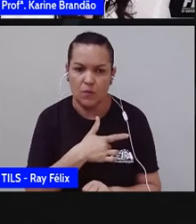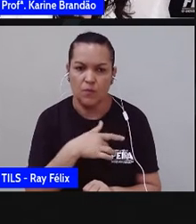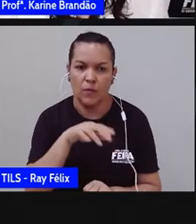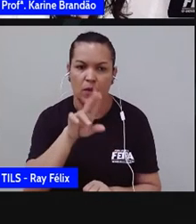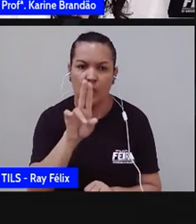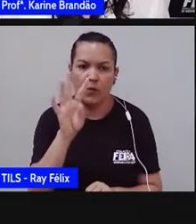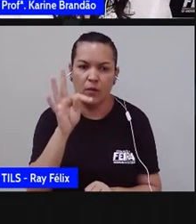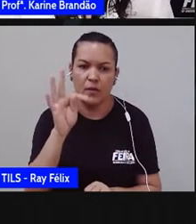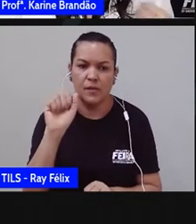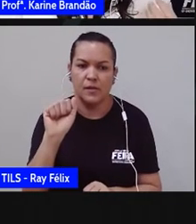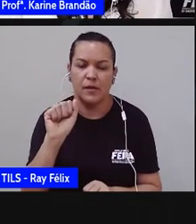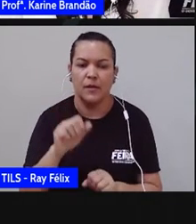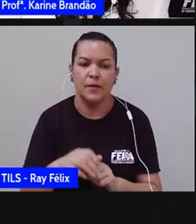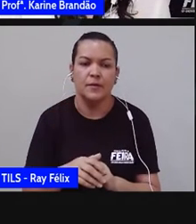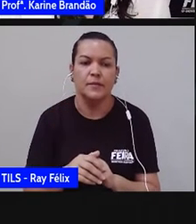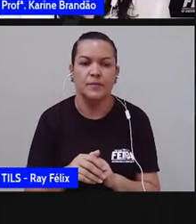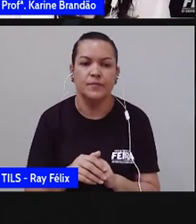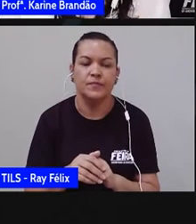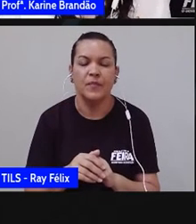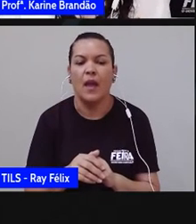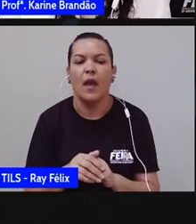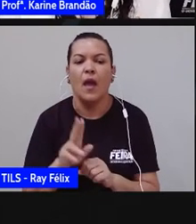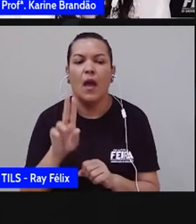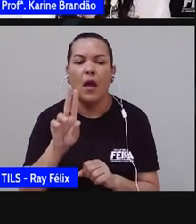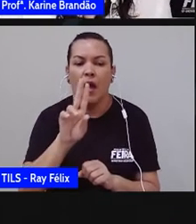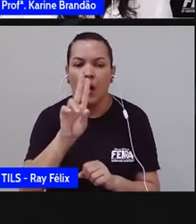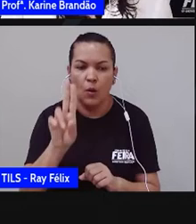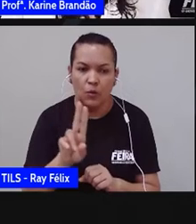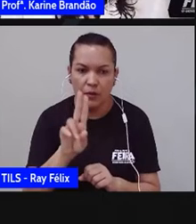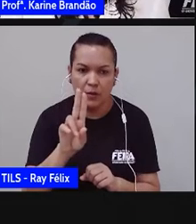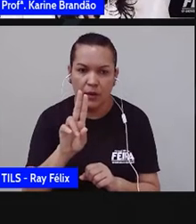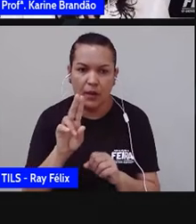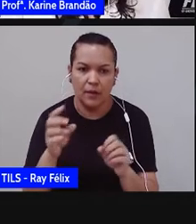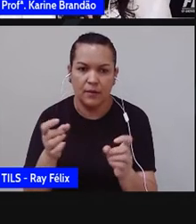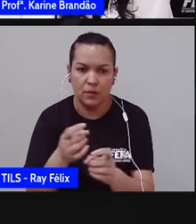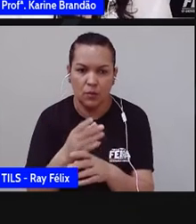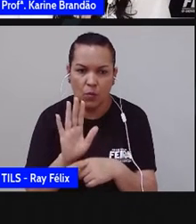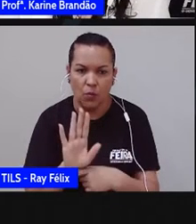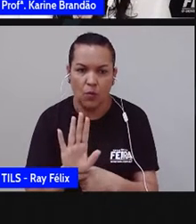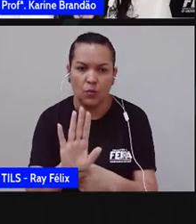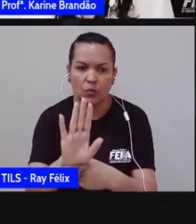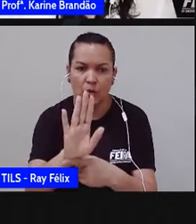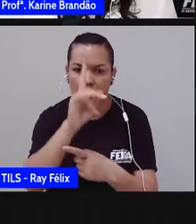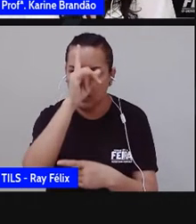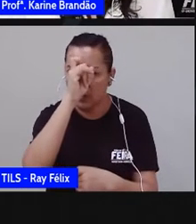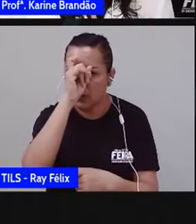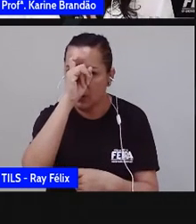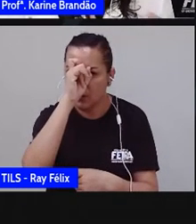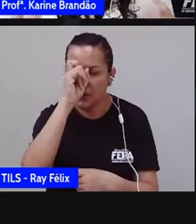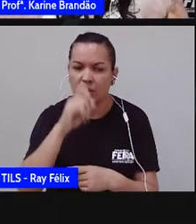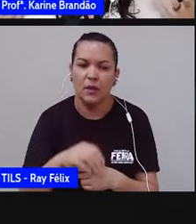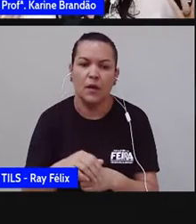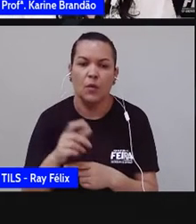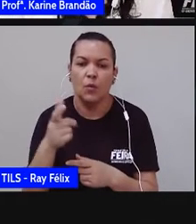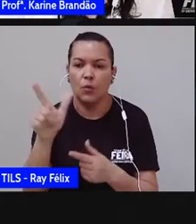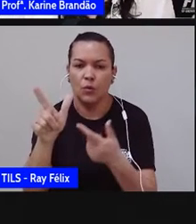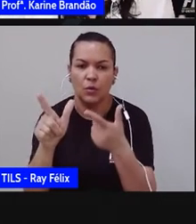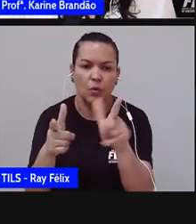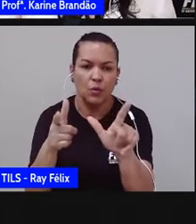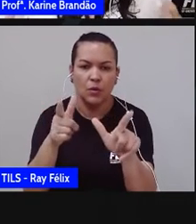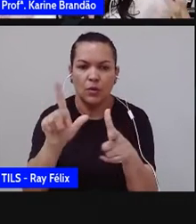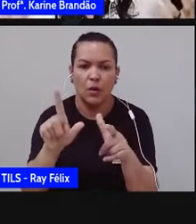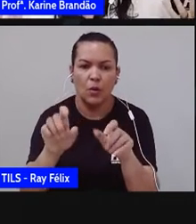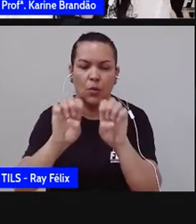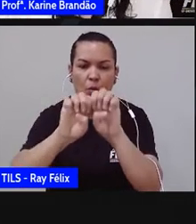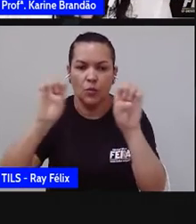sigla UBS, unidade de pronto atendimento ou um hospital. Além disso, quais são outras estruturas,